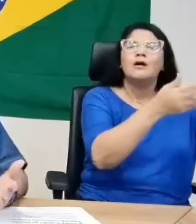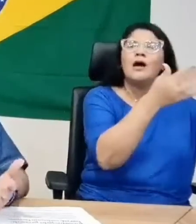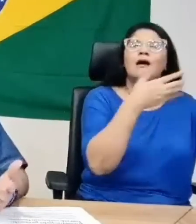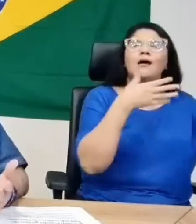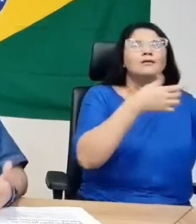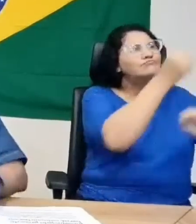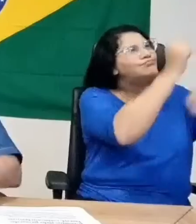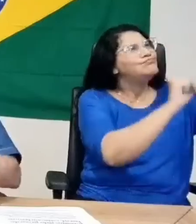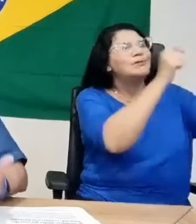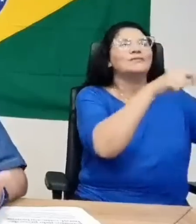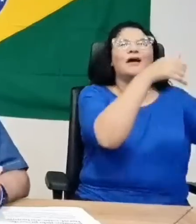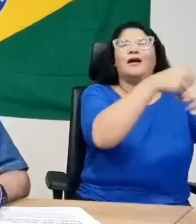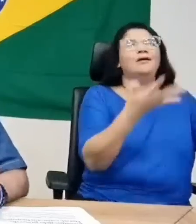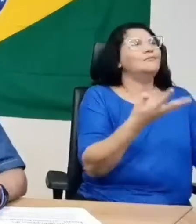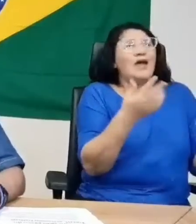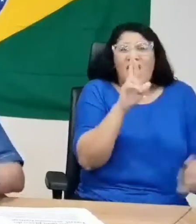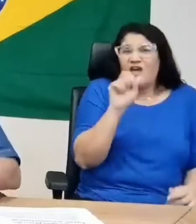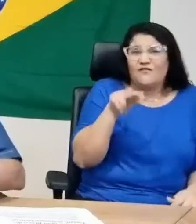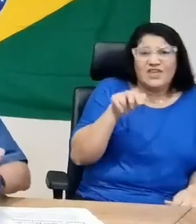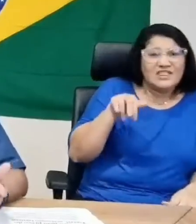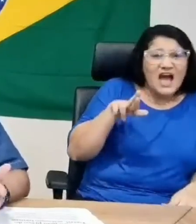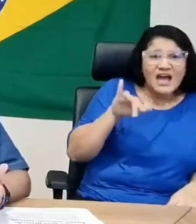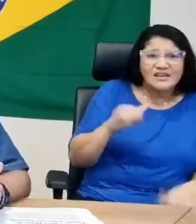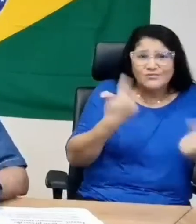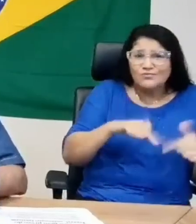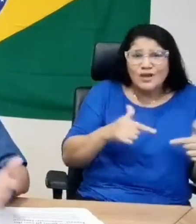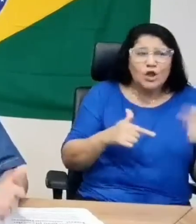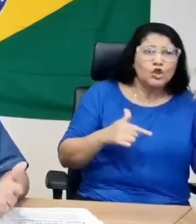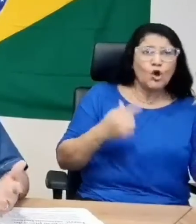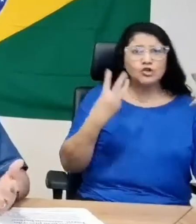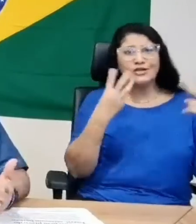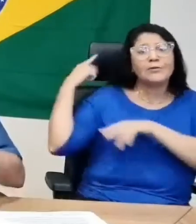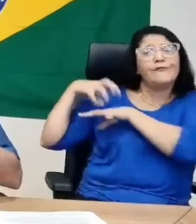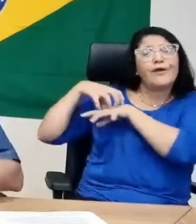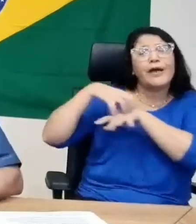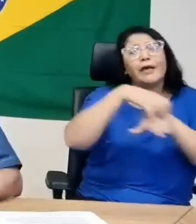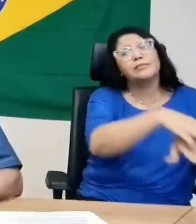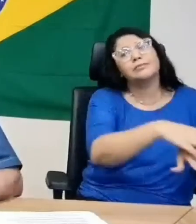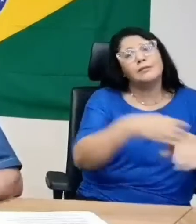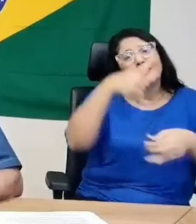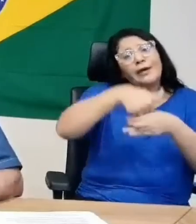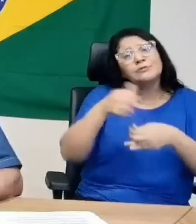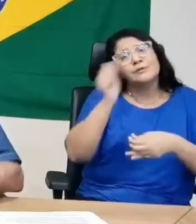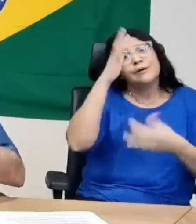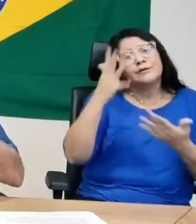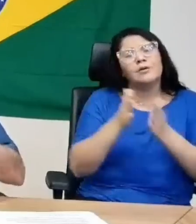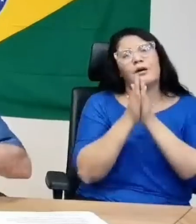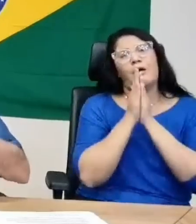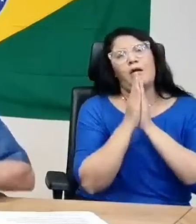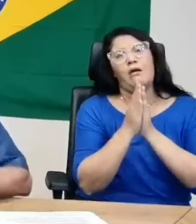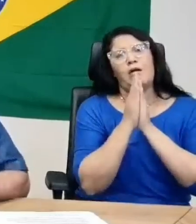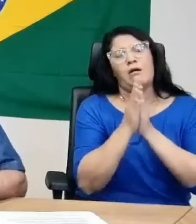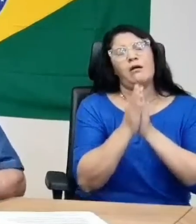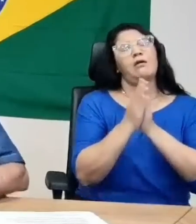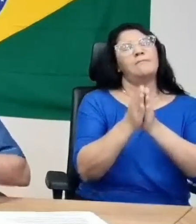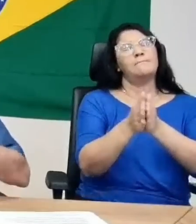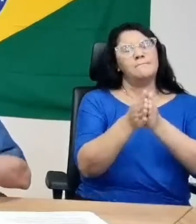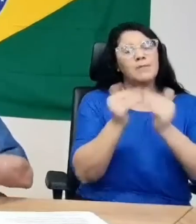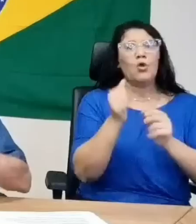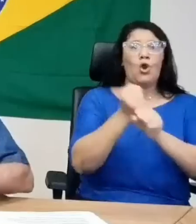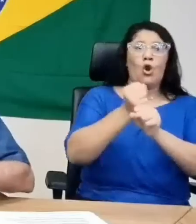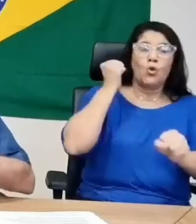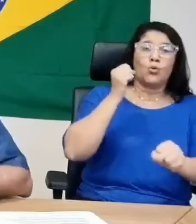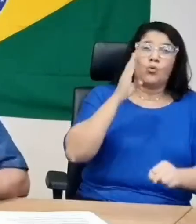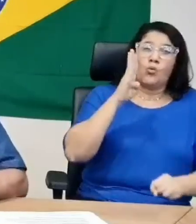refina, que não somos. Mas você não faz uma refinaria em um, dois ou três anos. É muito tempo. A pena a Petrobras, os seus lucros bilionários,